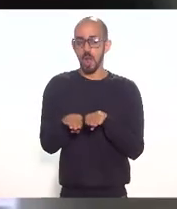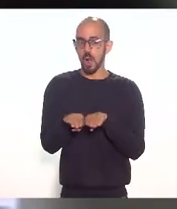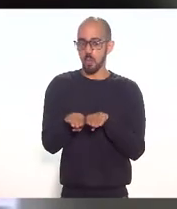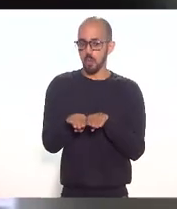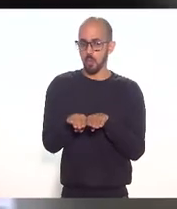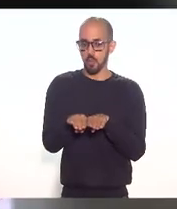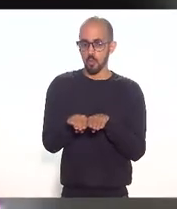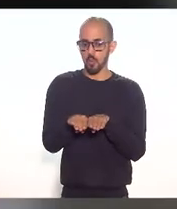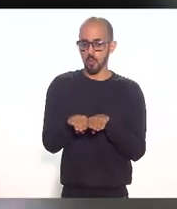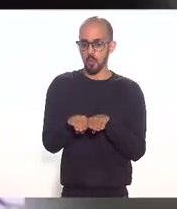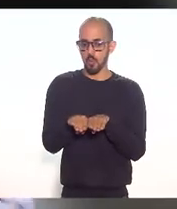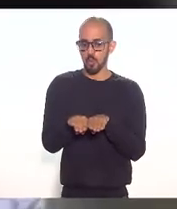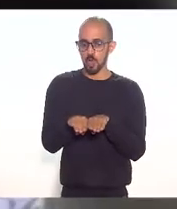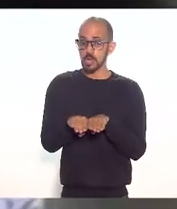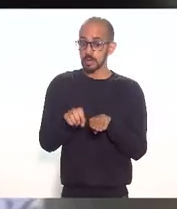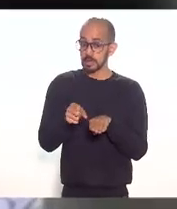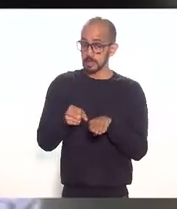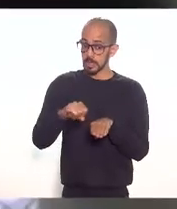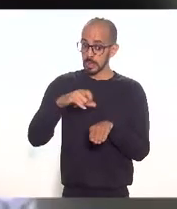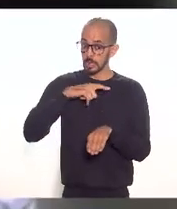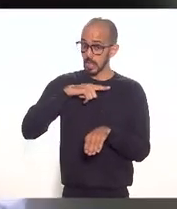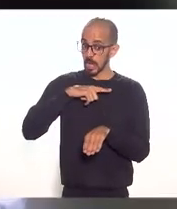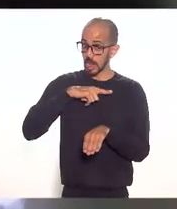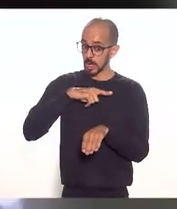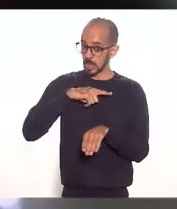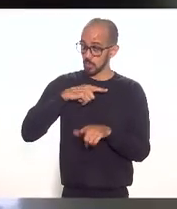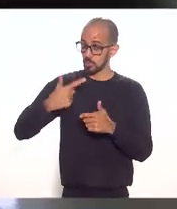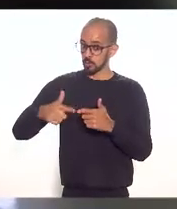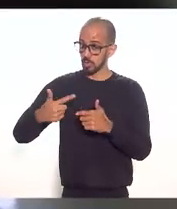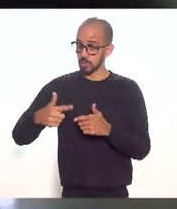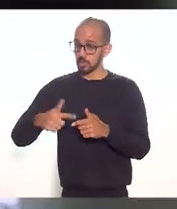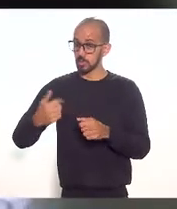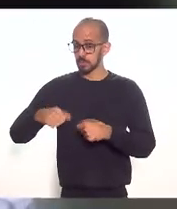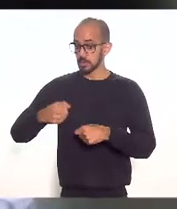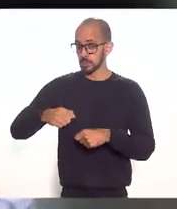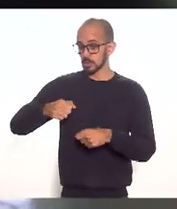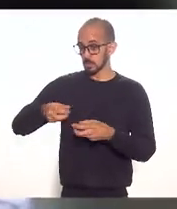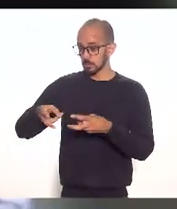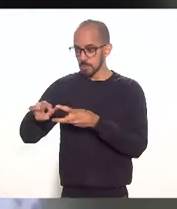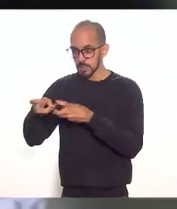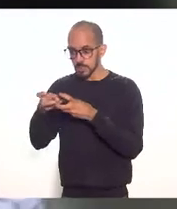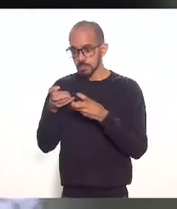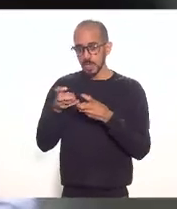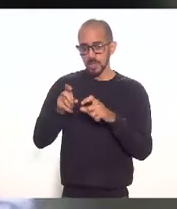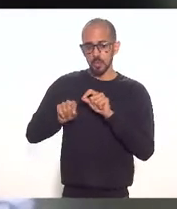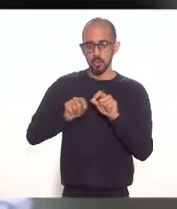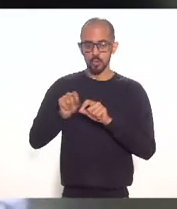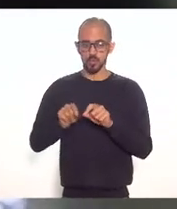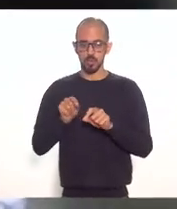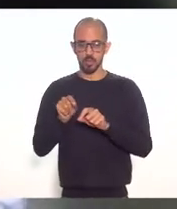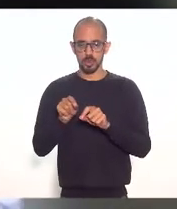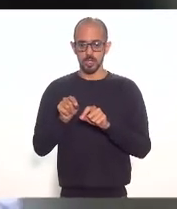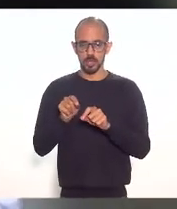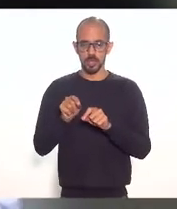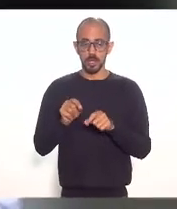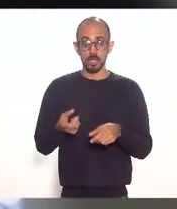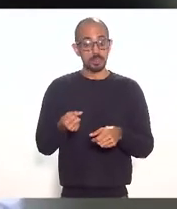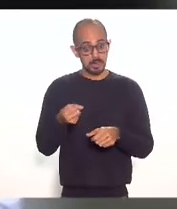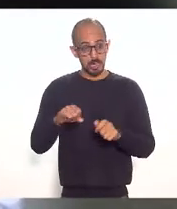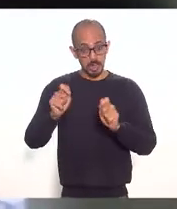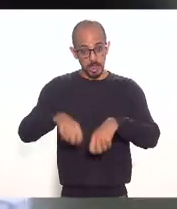é sempre discriminatório e se houvesse uma questão você teria que verificar se fosse possível aplicar isonomia